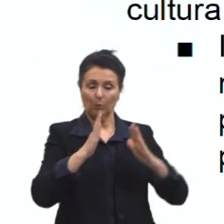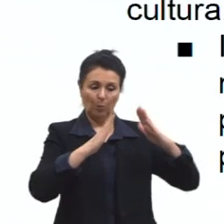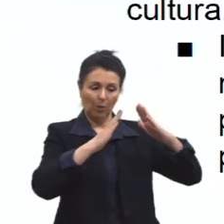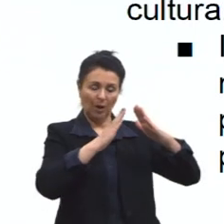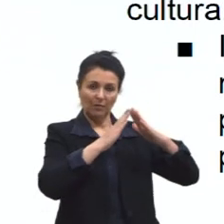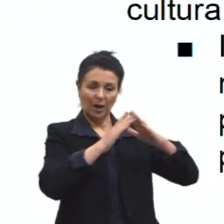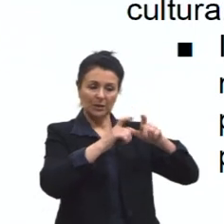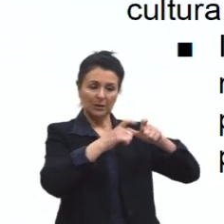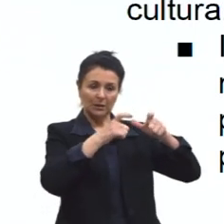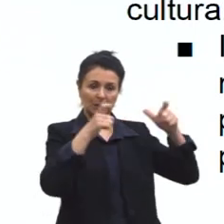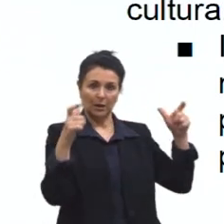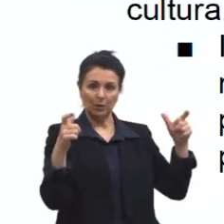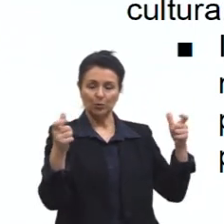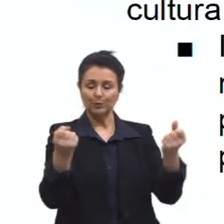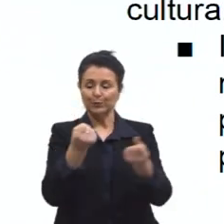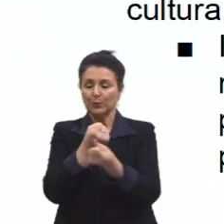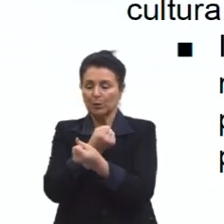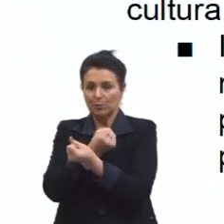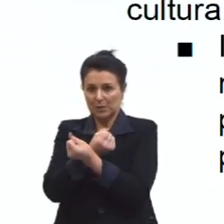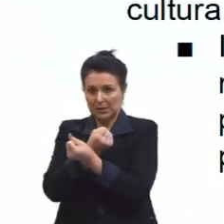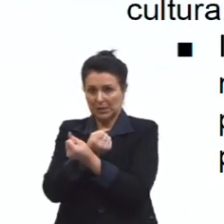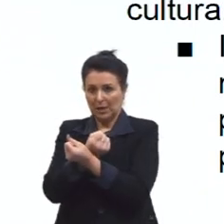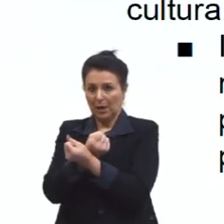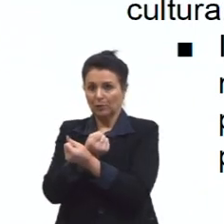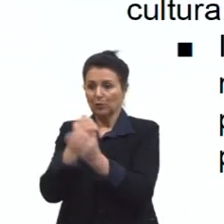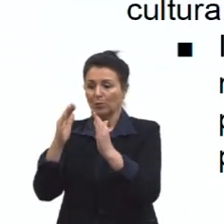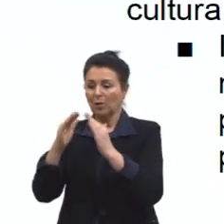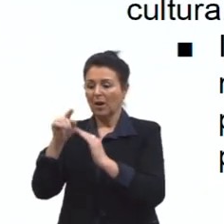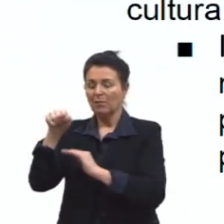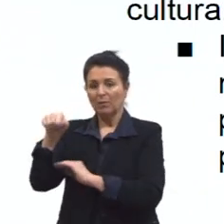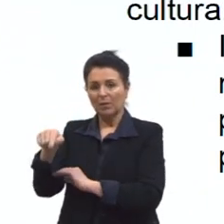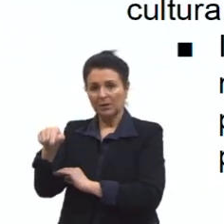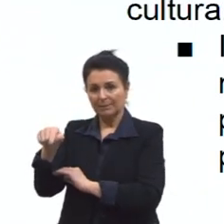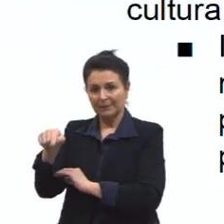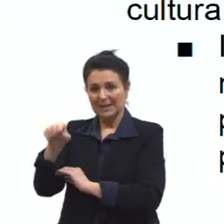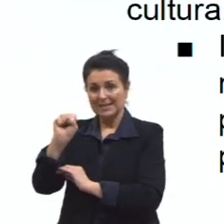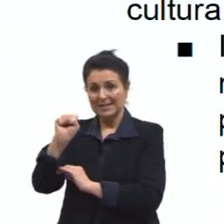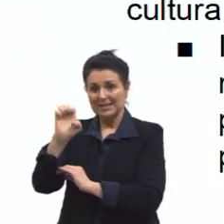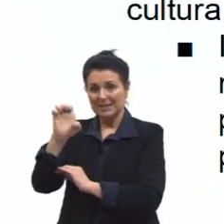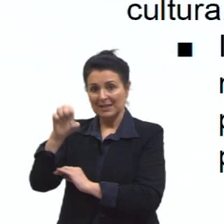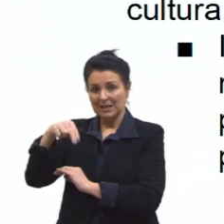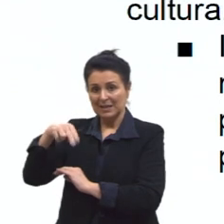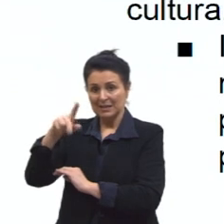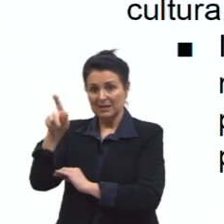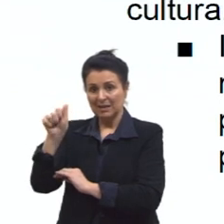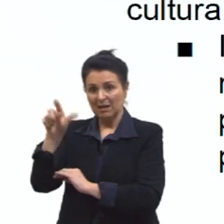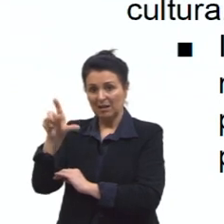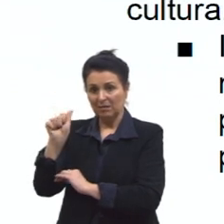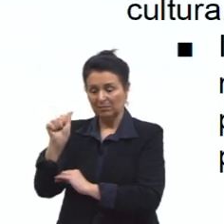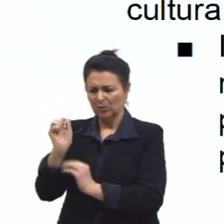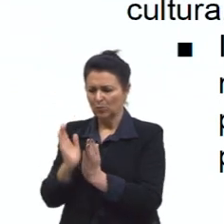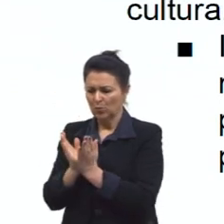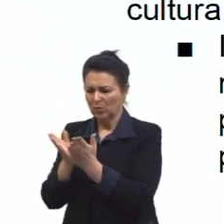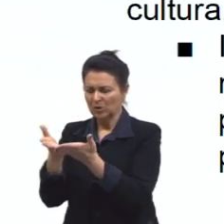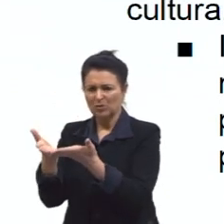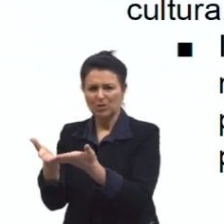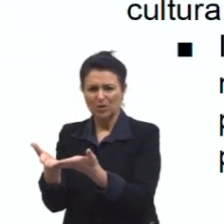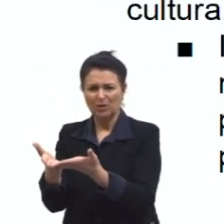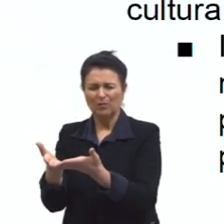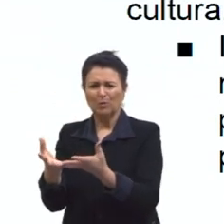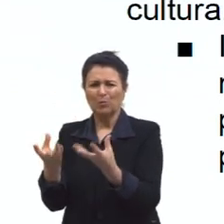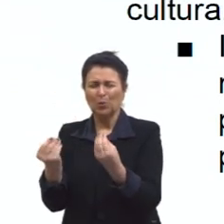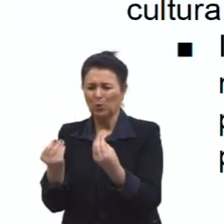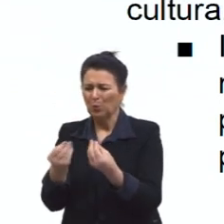e os escravizados, eles moravam na Senzala, numa moradia coletiva, muito precária, feita de madeira,